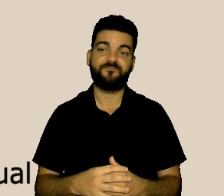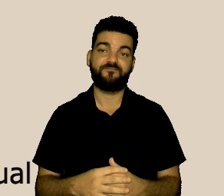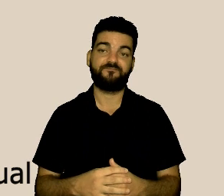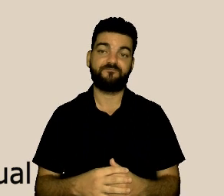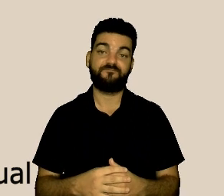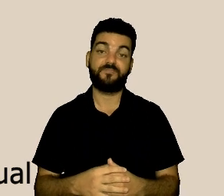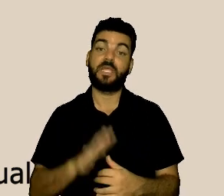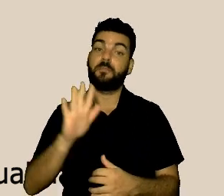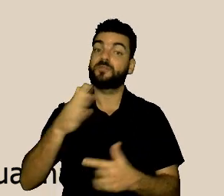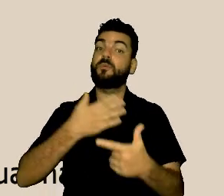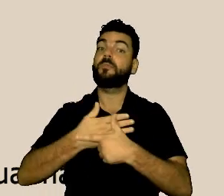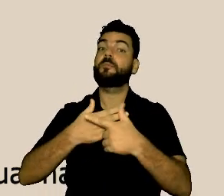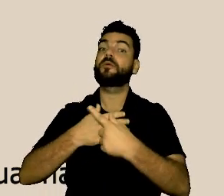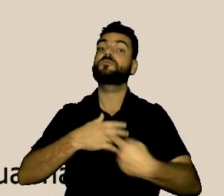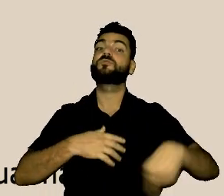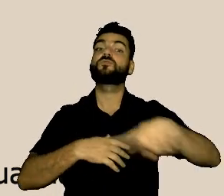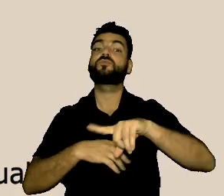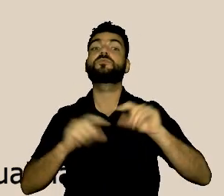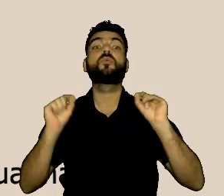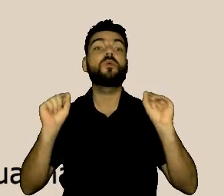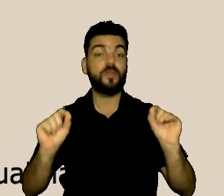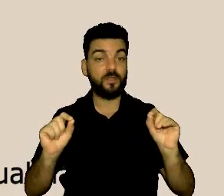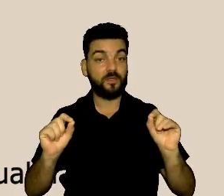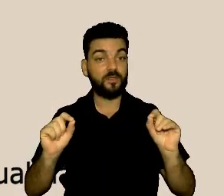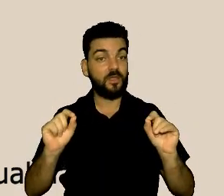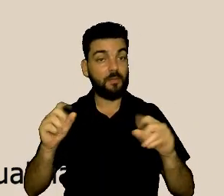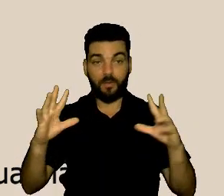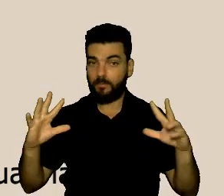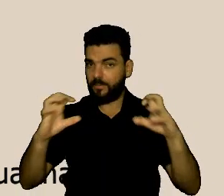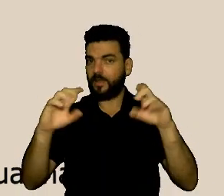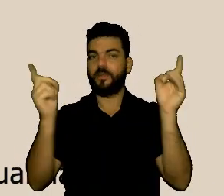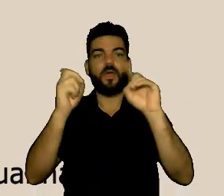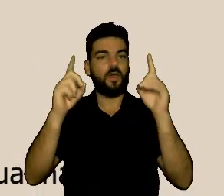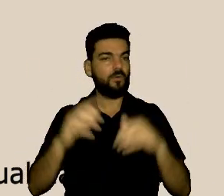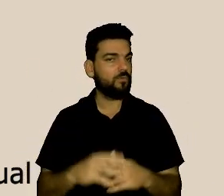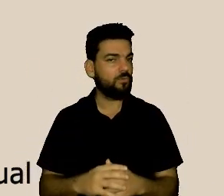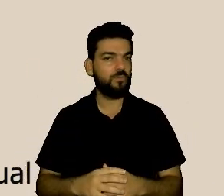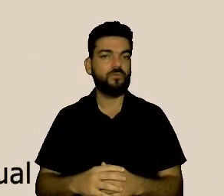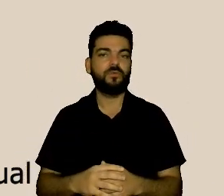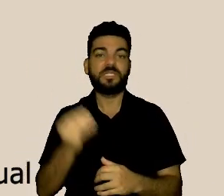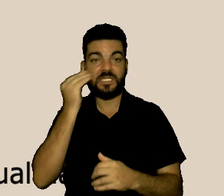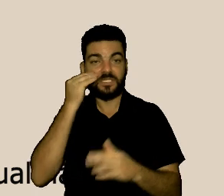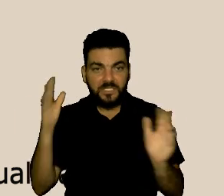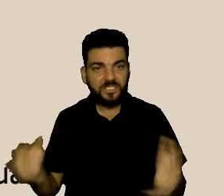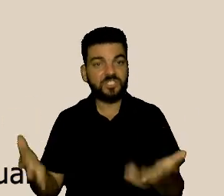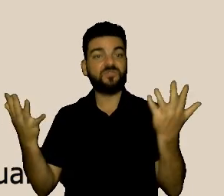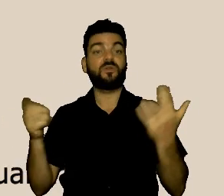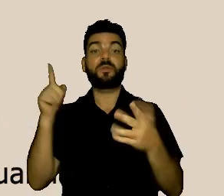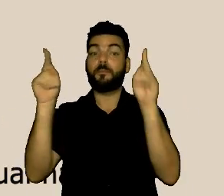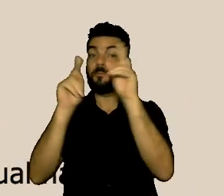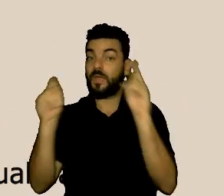para trazê-lo para a construção de um novo círculo. Por favor.